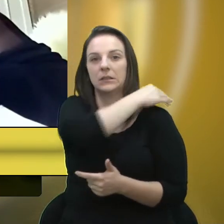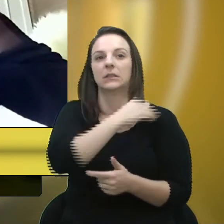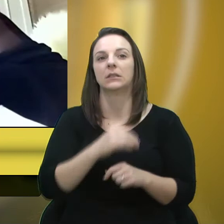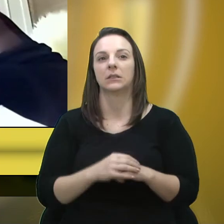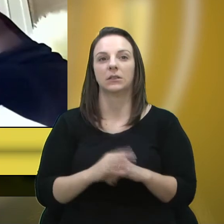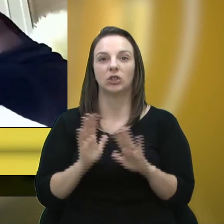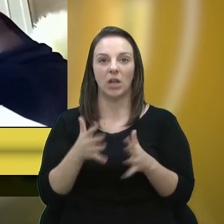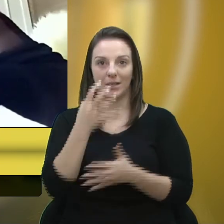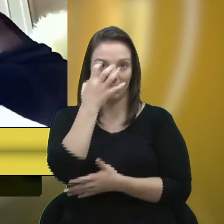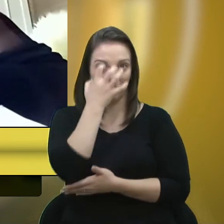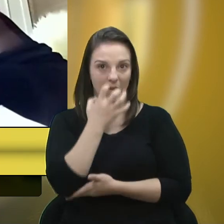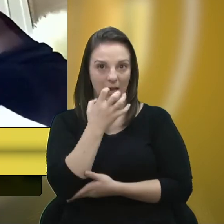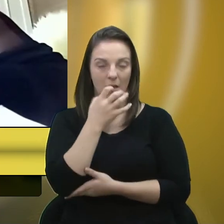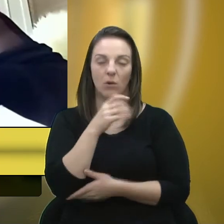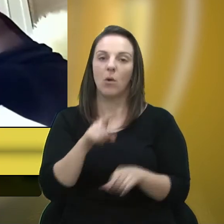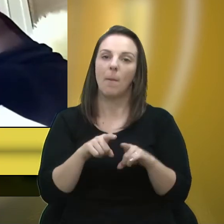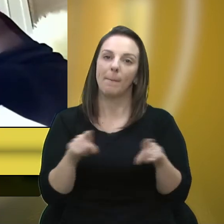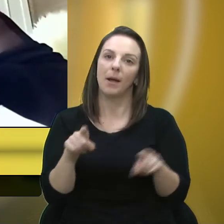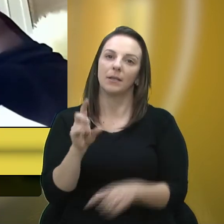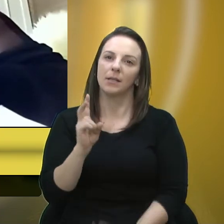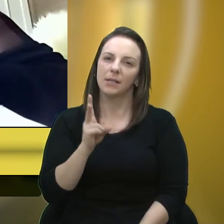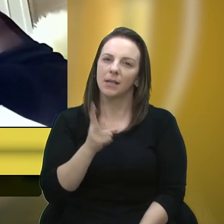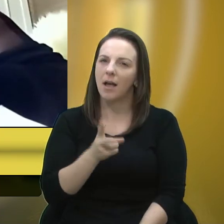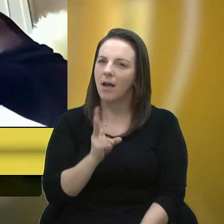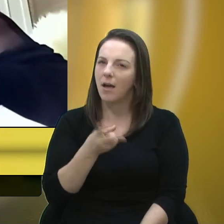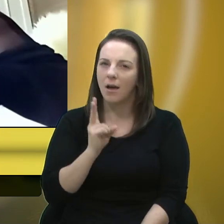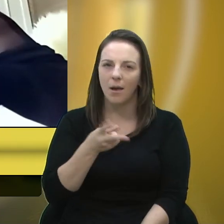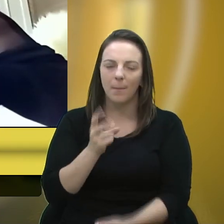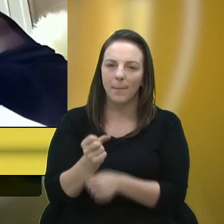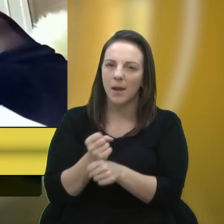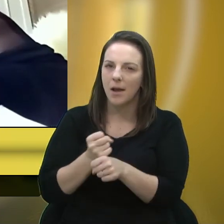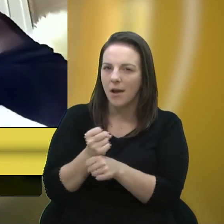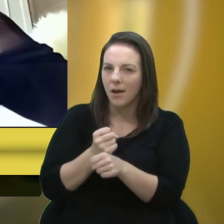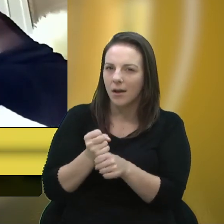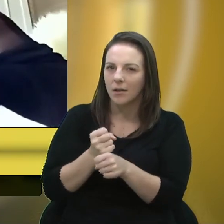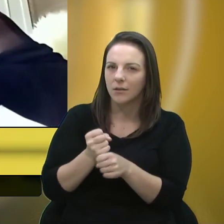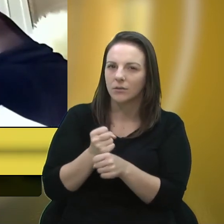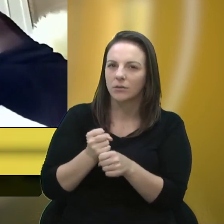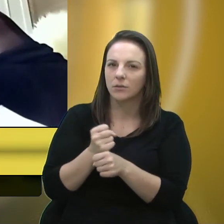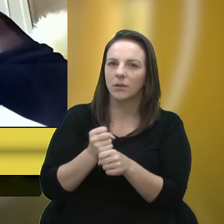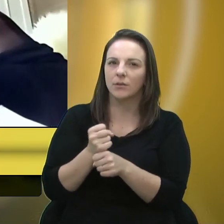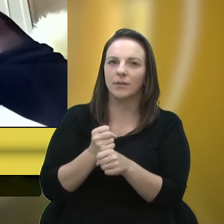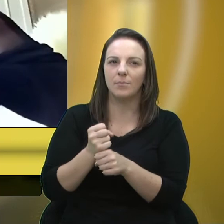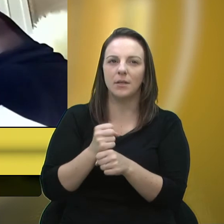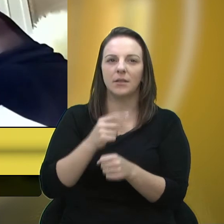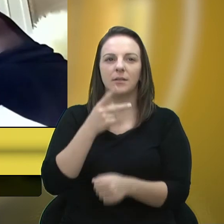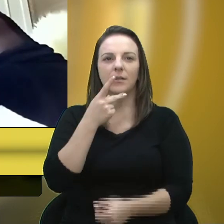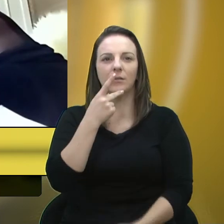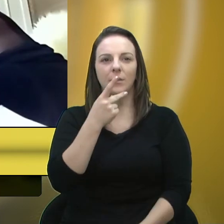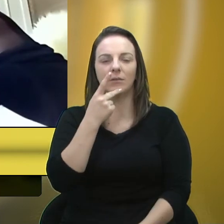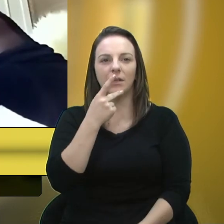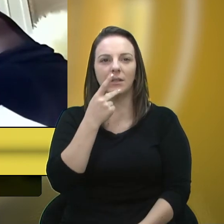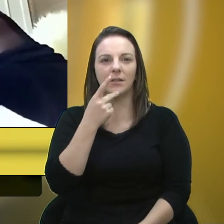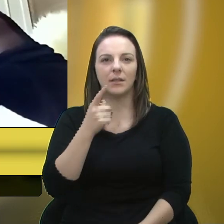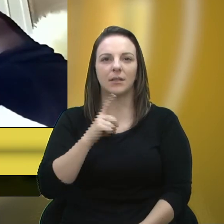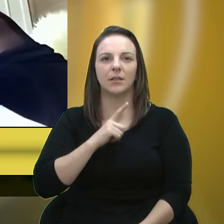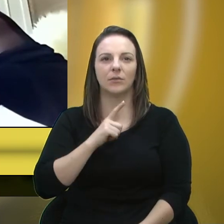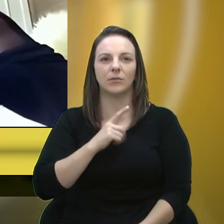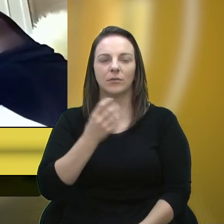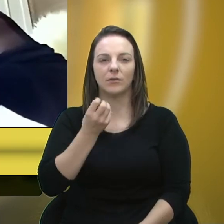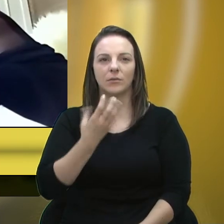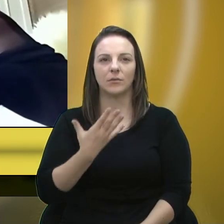e mesmo assim ela sempre, anos e anos, contribuiu para o bem-estar, tanto da